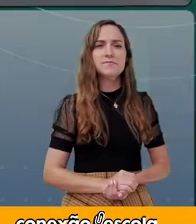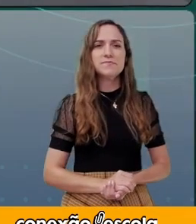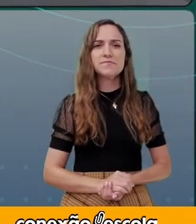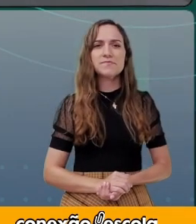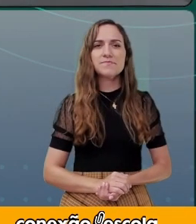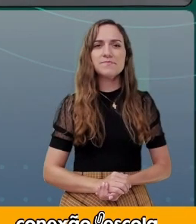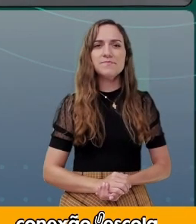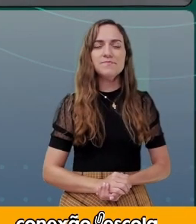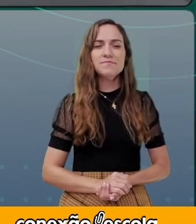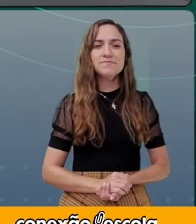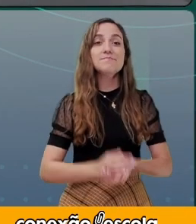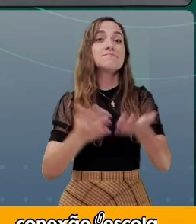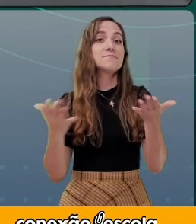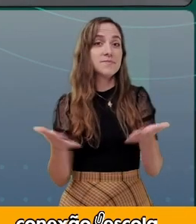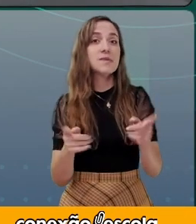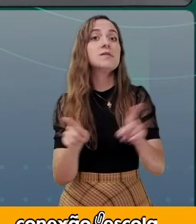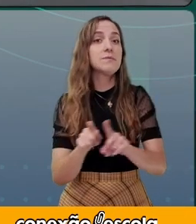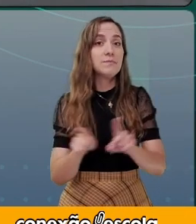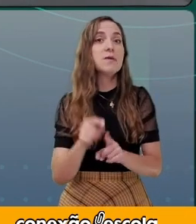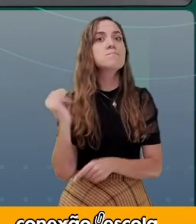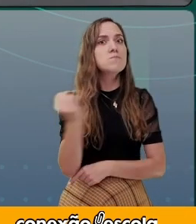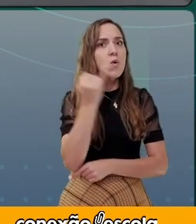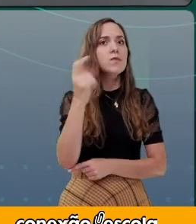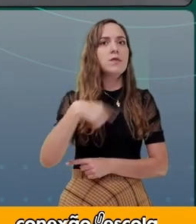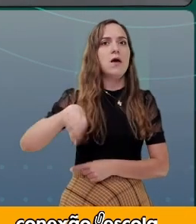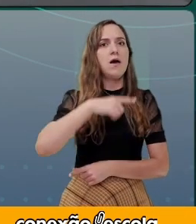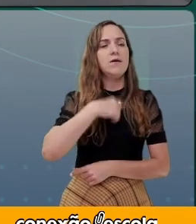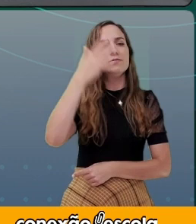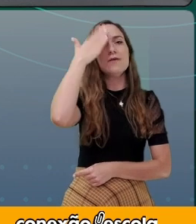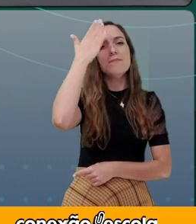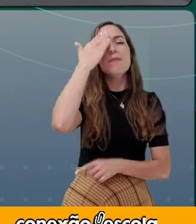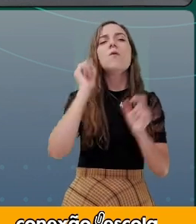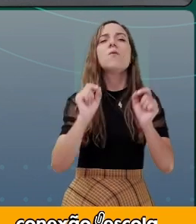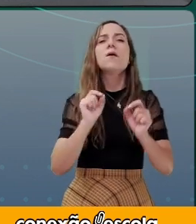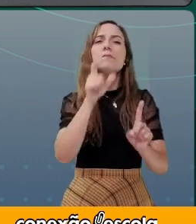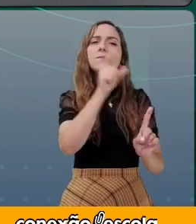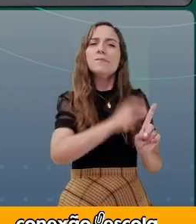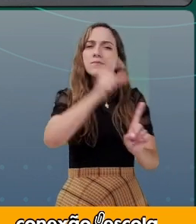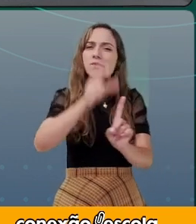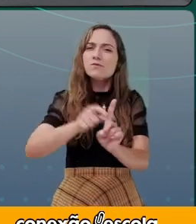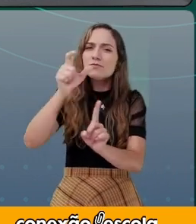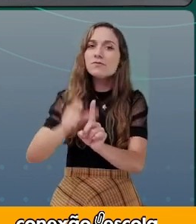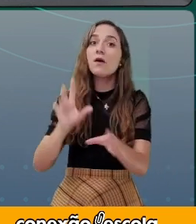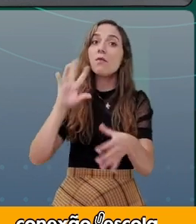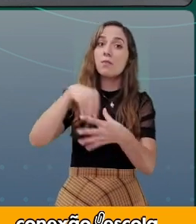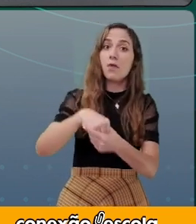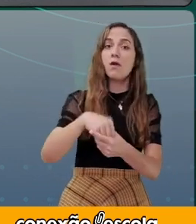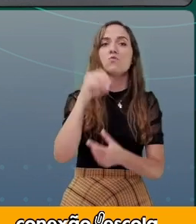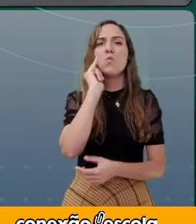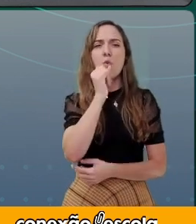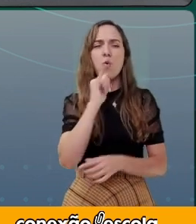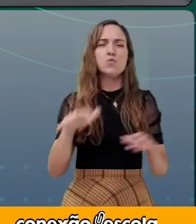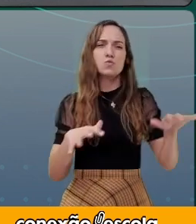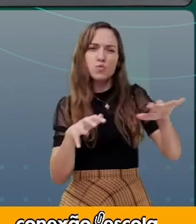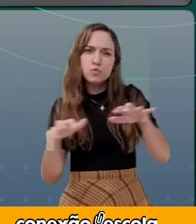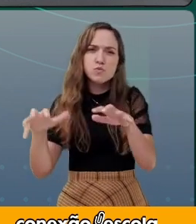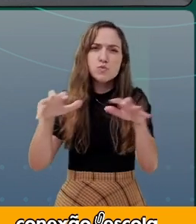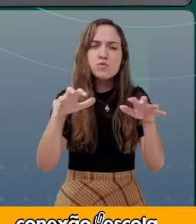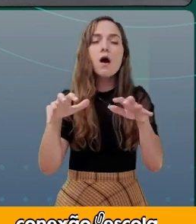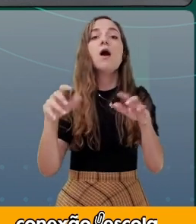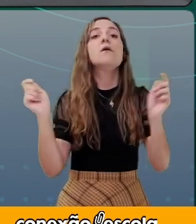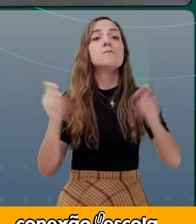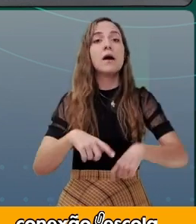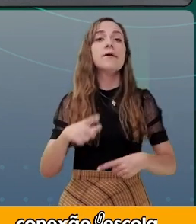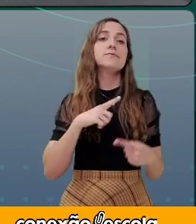E olha só, é importante saber que alguns personagens do conto de assombração, nós